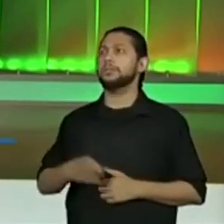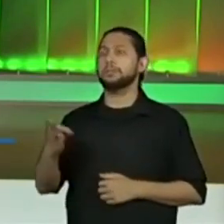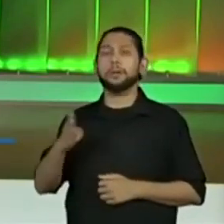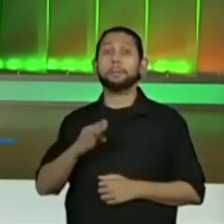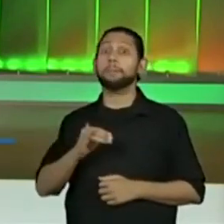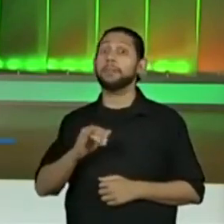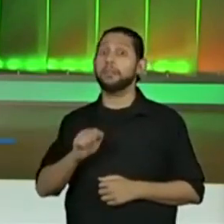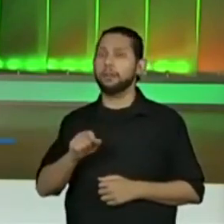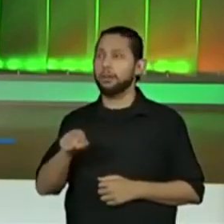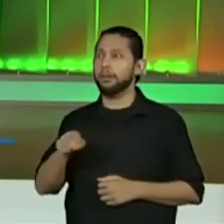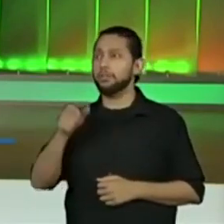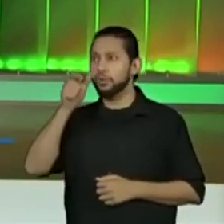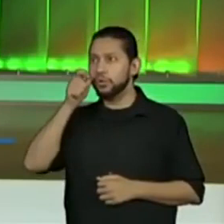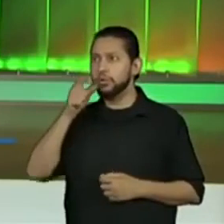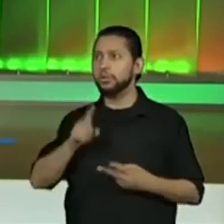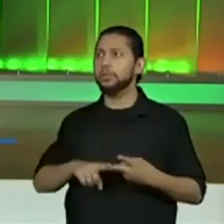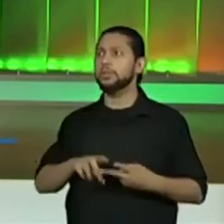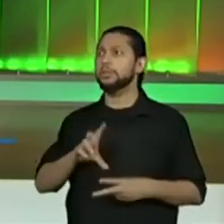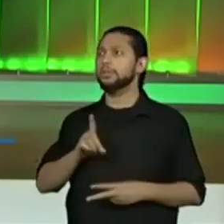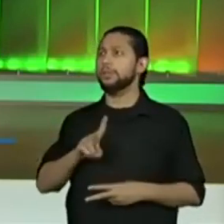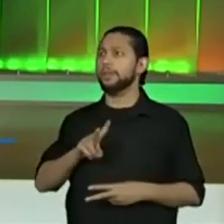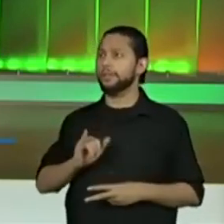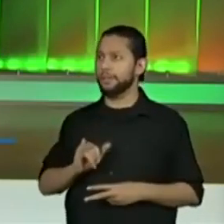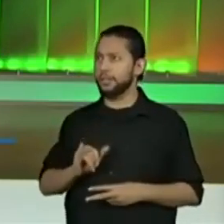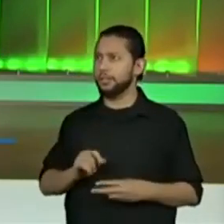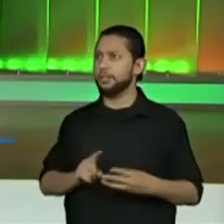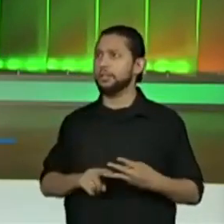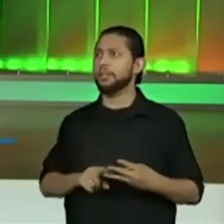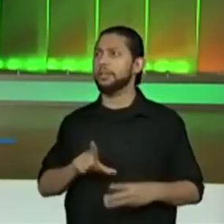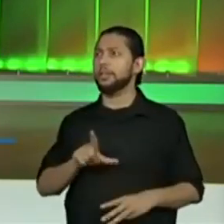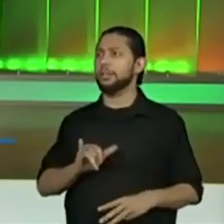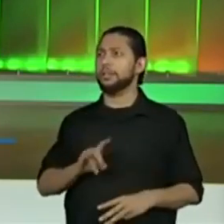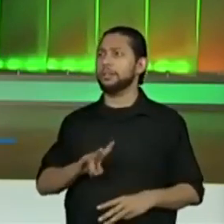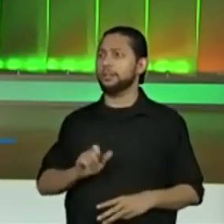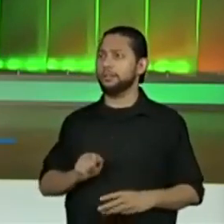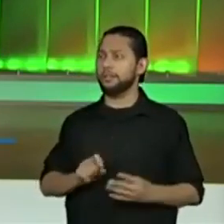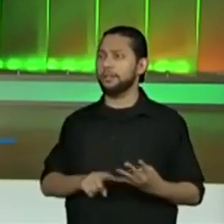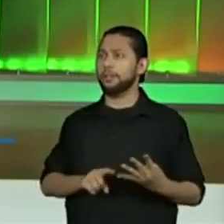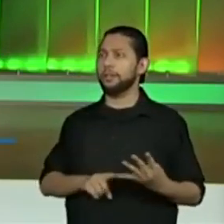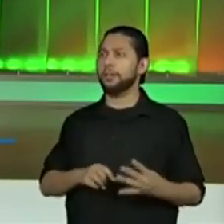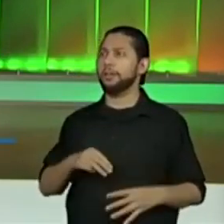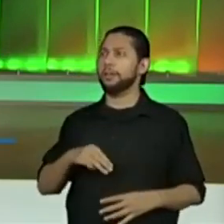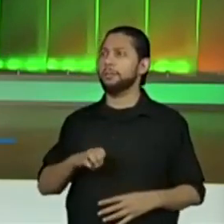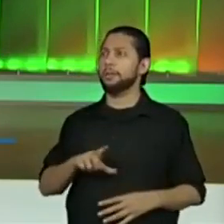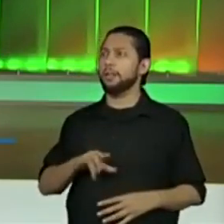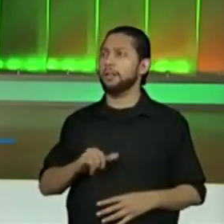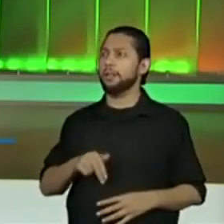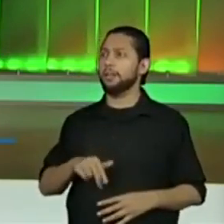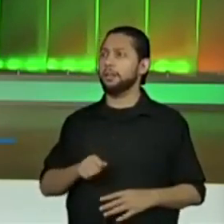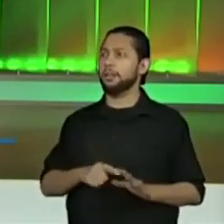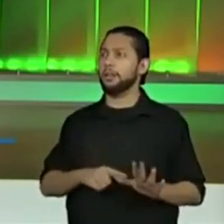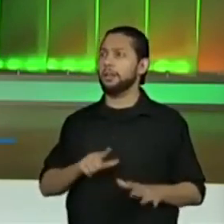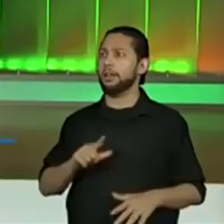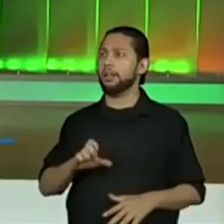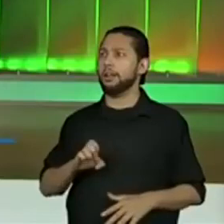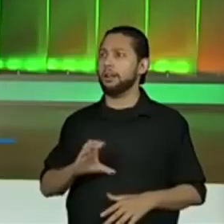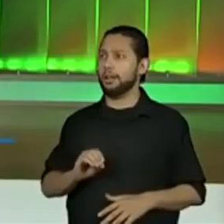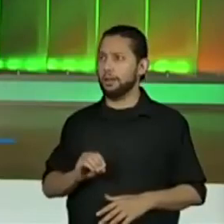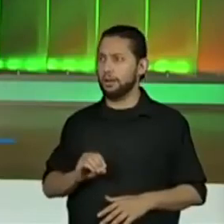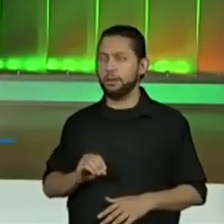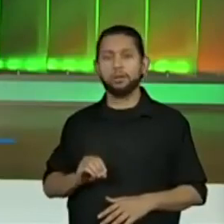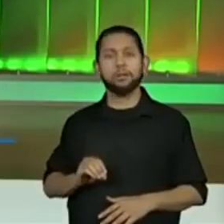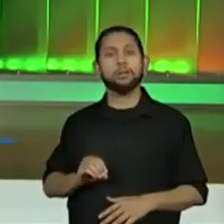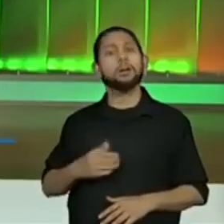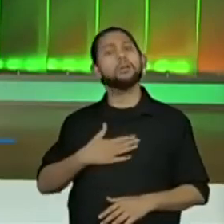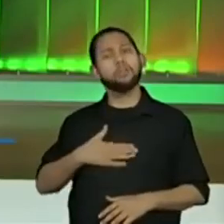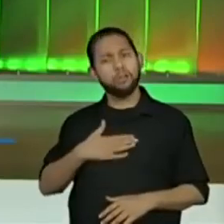Beatriz acompanhando, o Davi acompanhando, Ana Lívia acompanhando, Melina, Leonardo, Bianca, Ana. Eu gosto muito